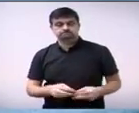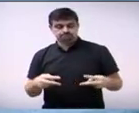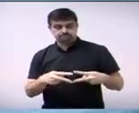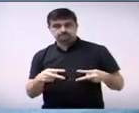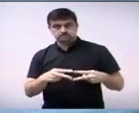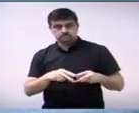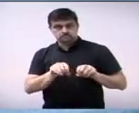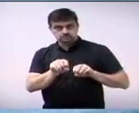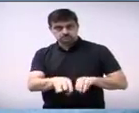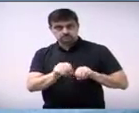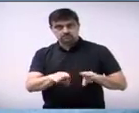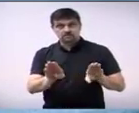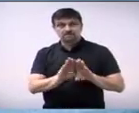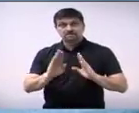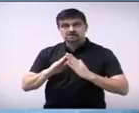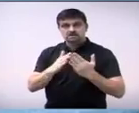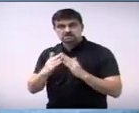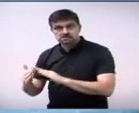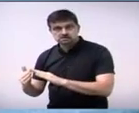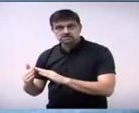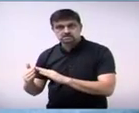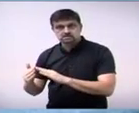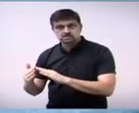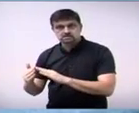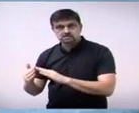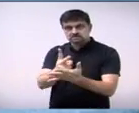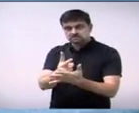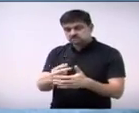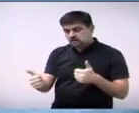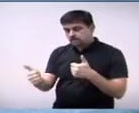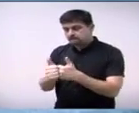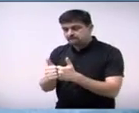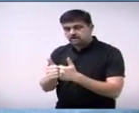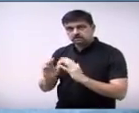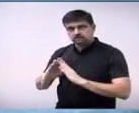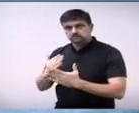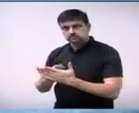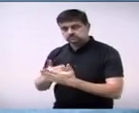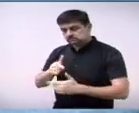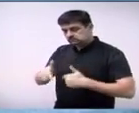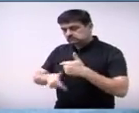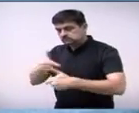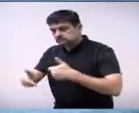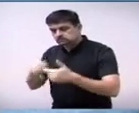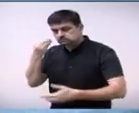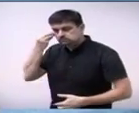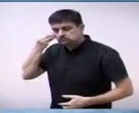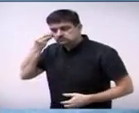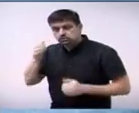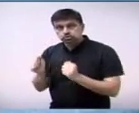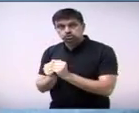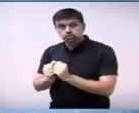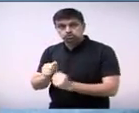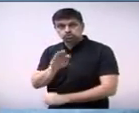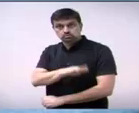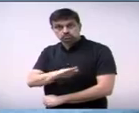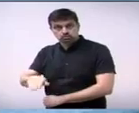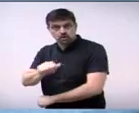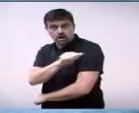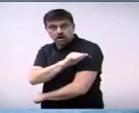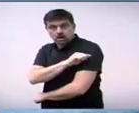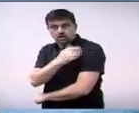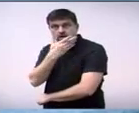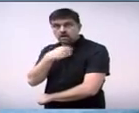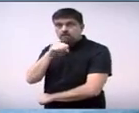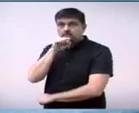em toda a periferia que sempre cercou as escolas que ela passou, através dos pais, dos alunos, nada